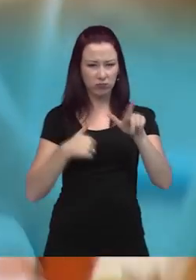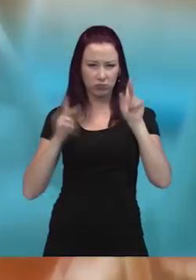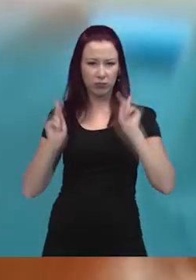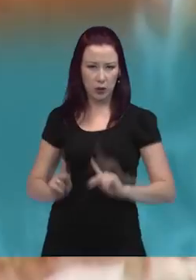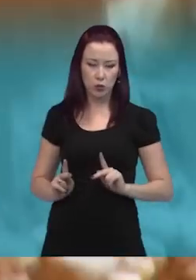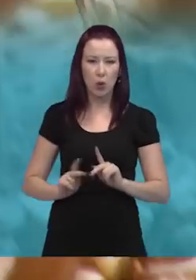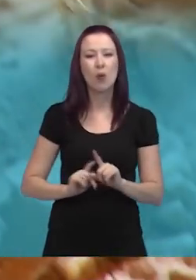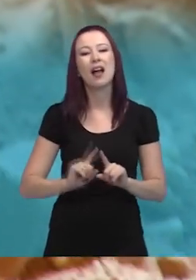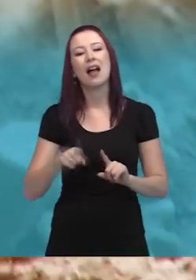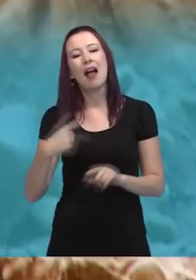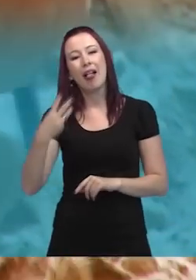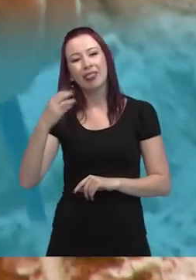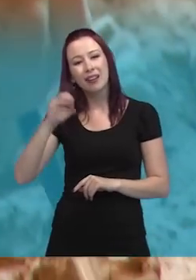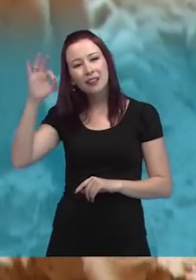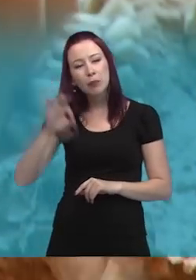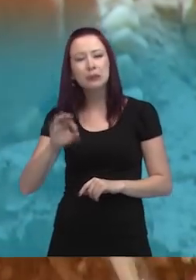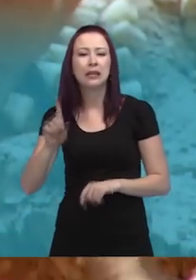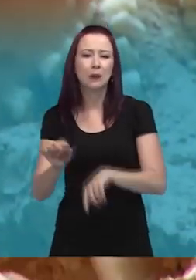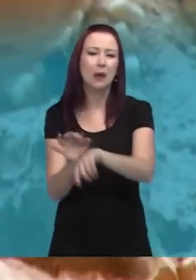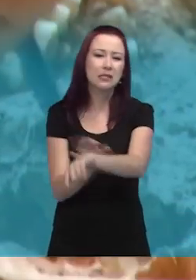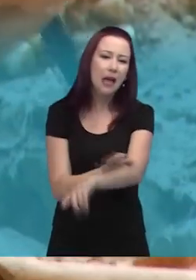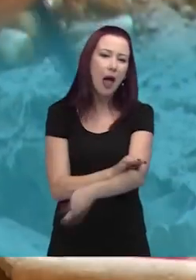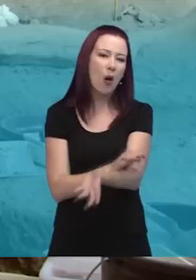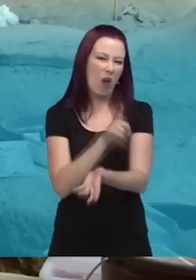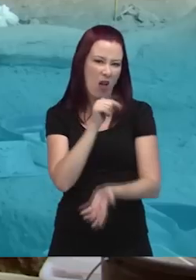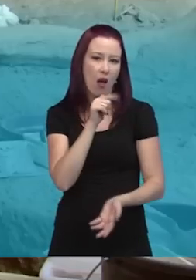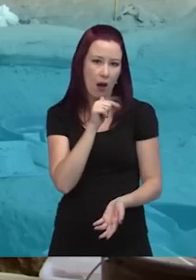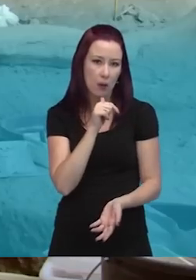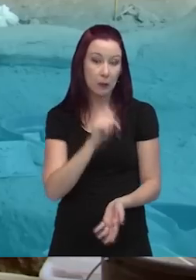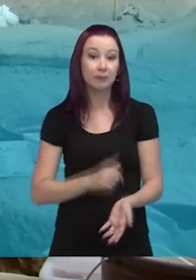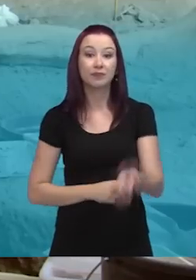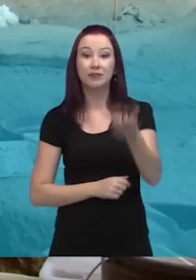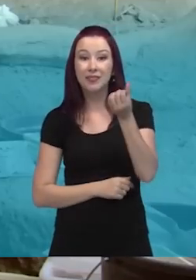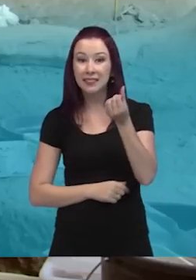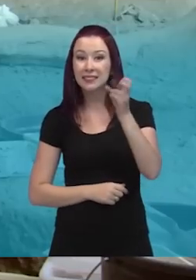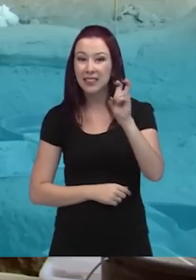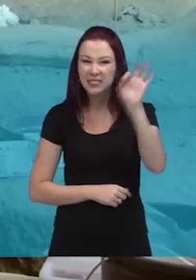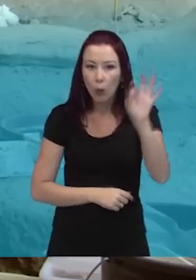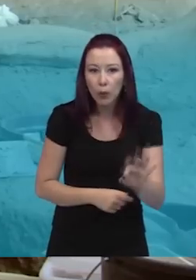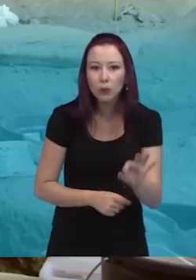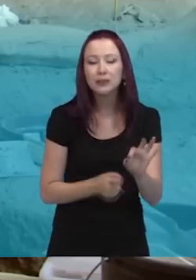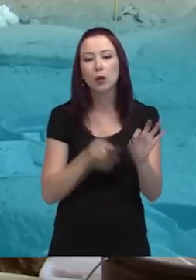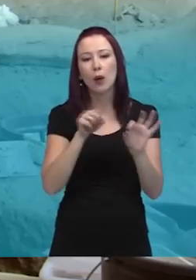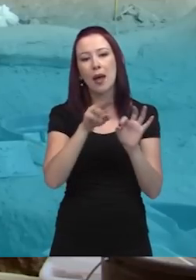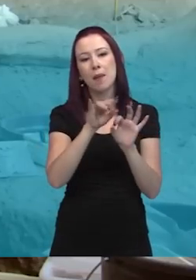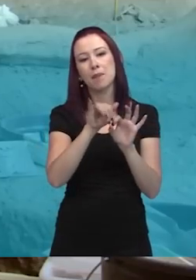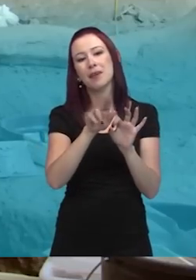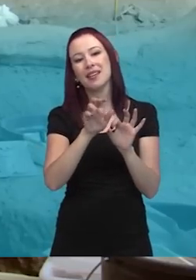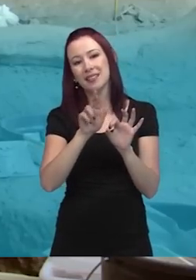O resto é parte biológica, células e água. Então, com 65% é o que sobra. Isso provavelmente tenha